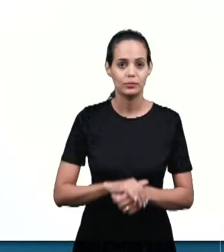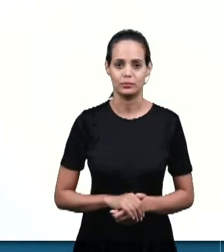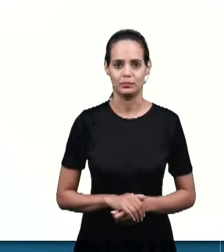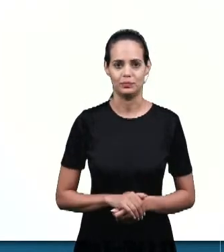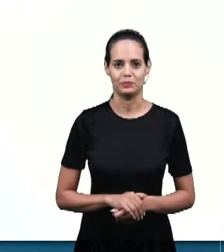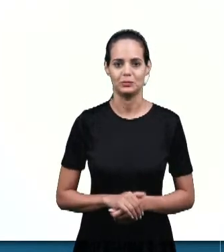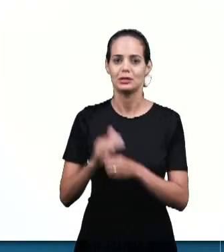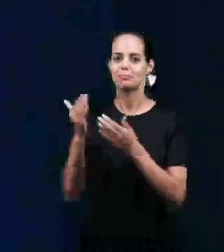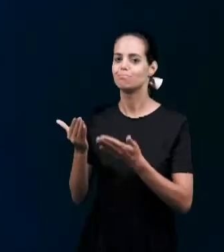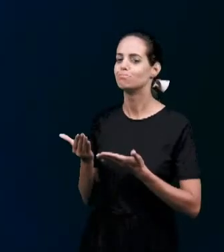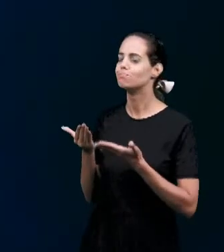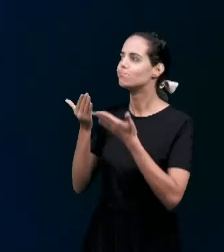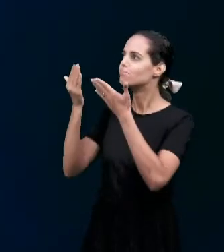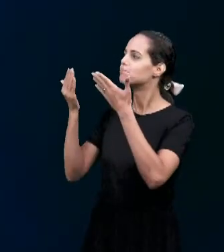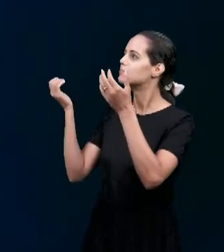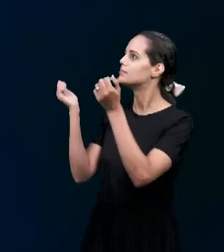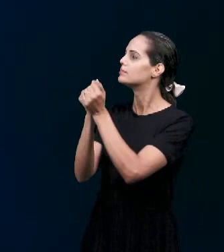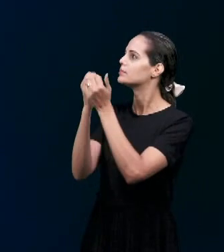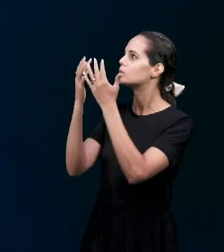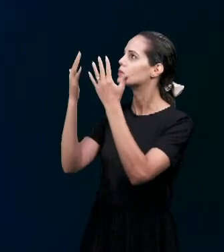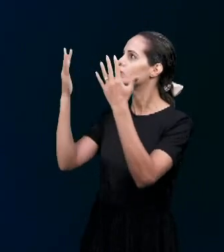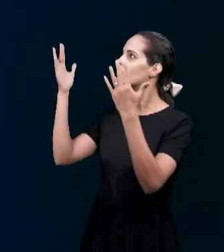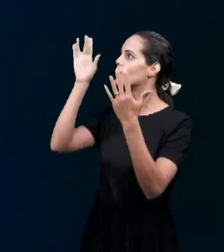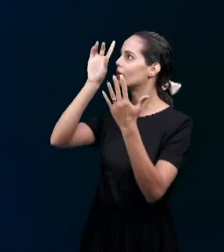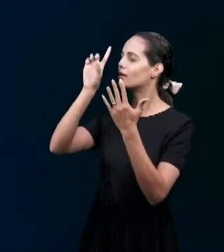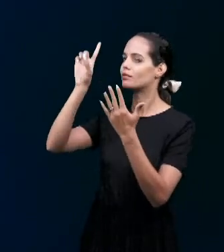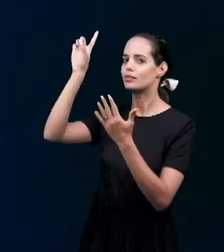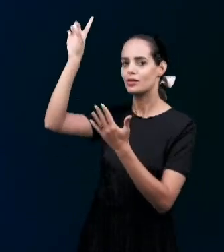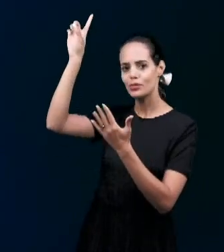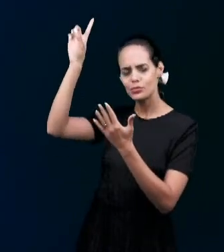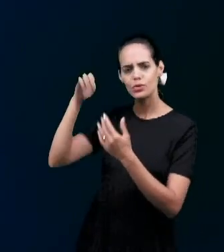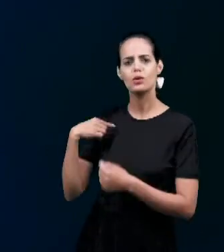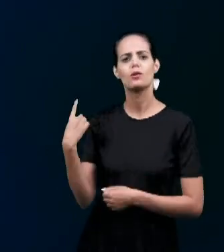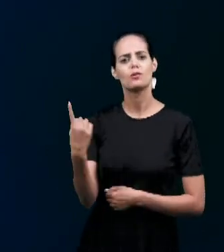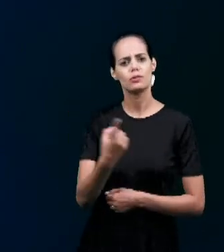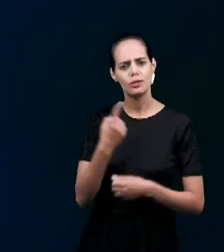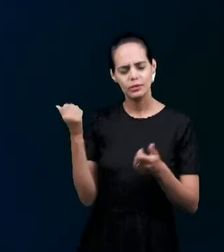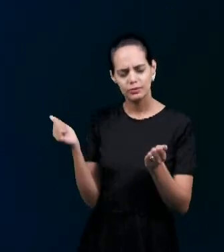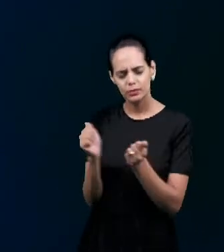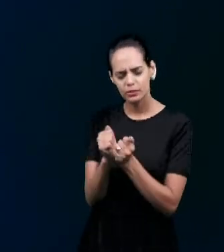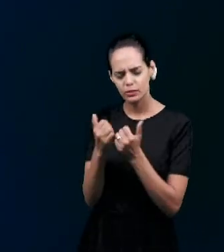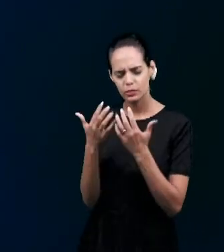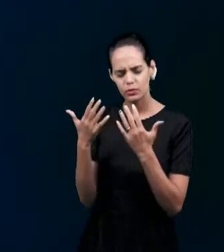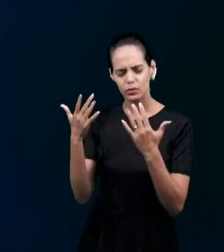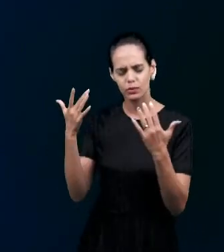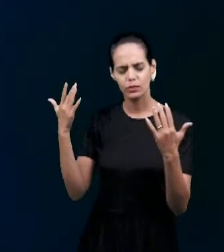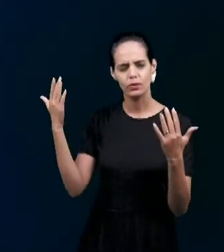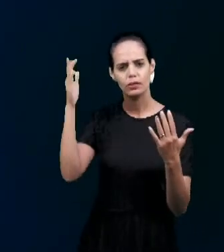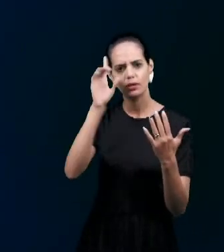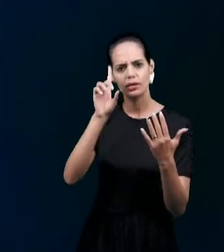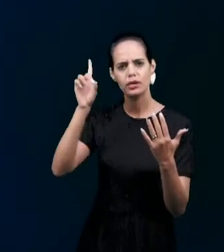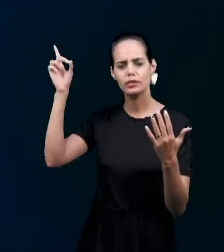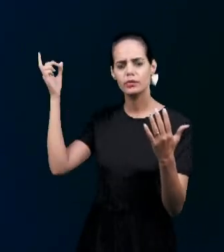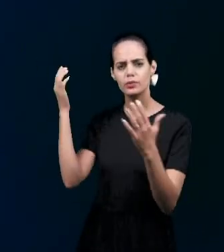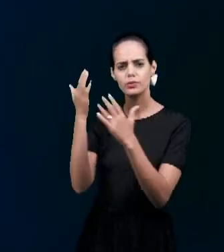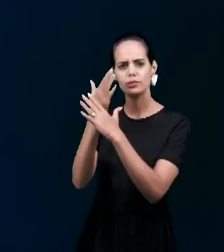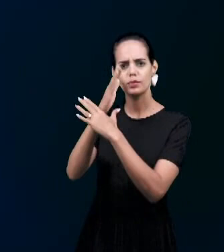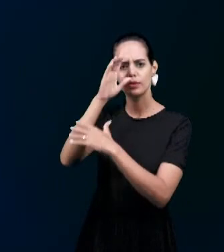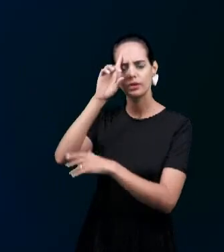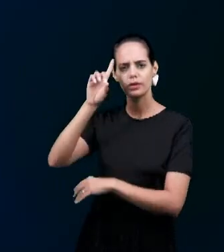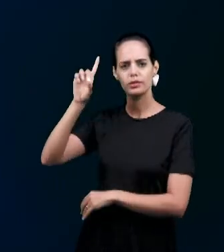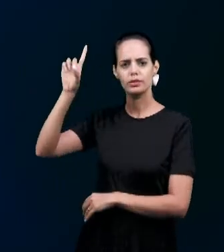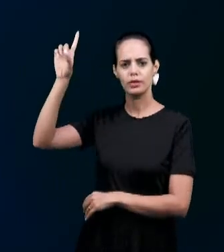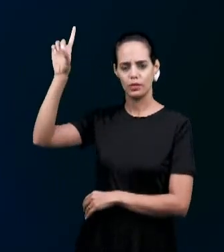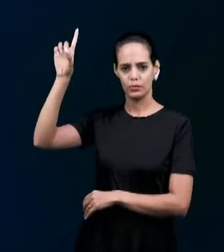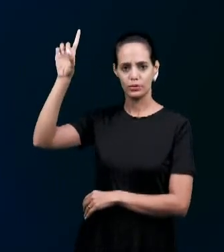A Deus Muito bem Nós vamos dar glórias A Deus Primeiramente Pela resposta Do nosso irmão Lá do Maranhão